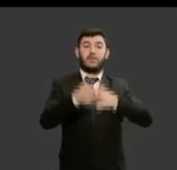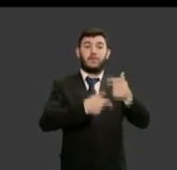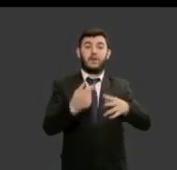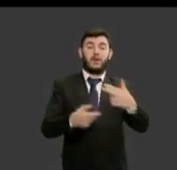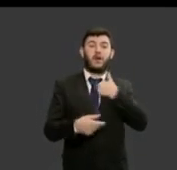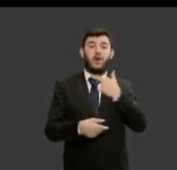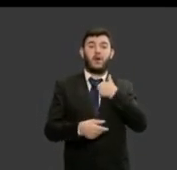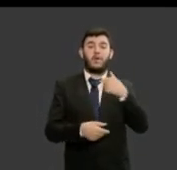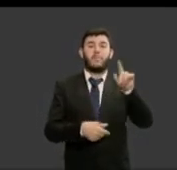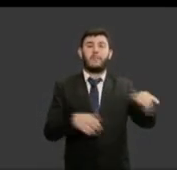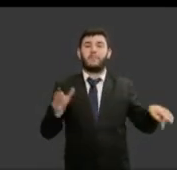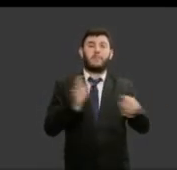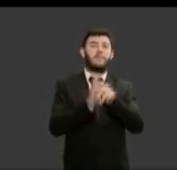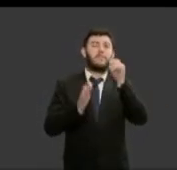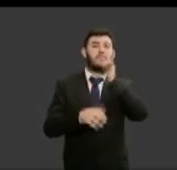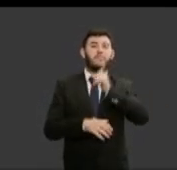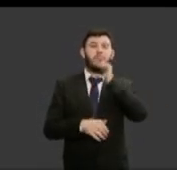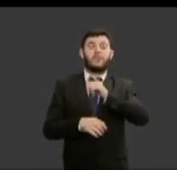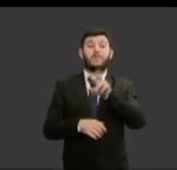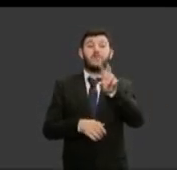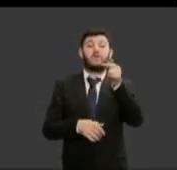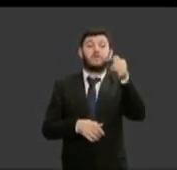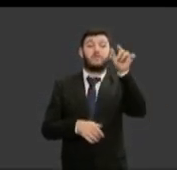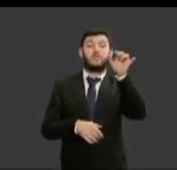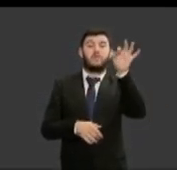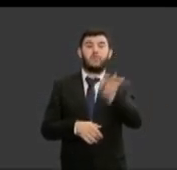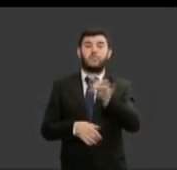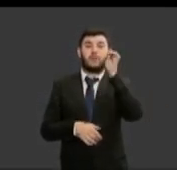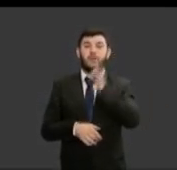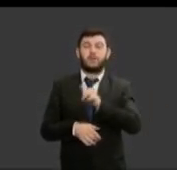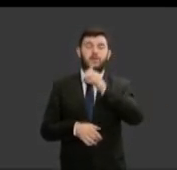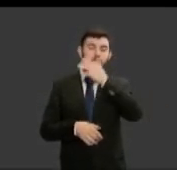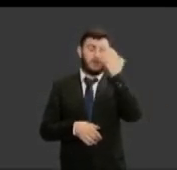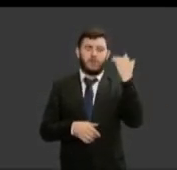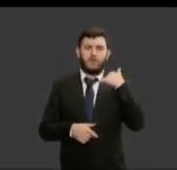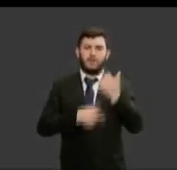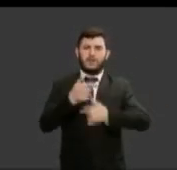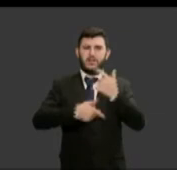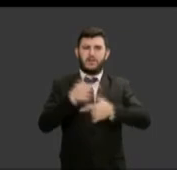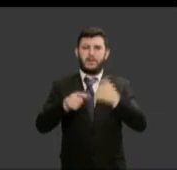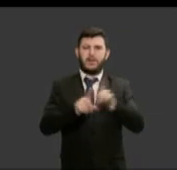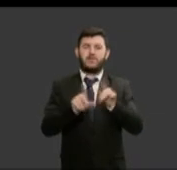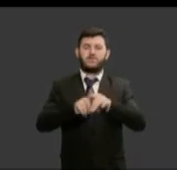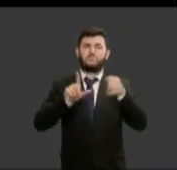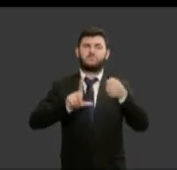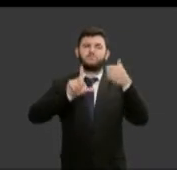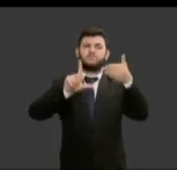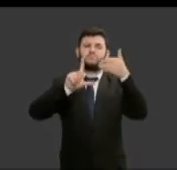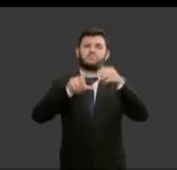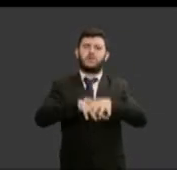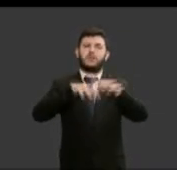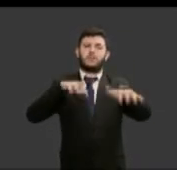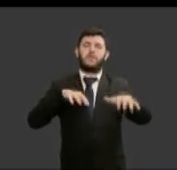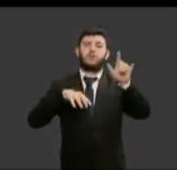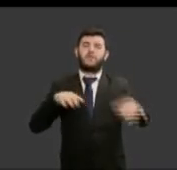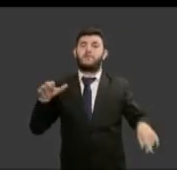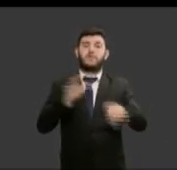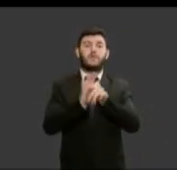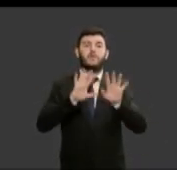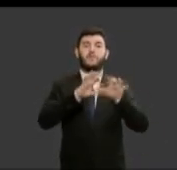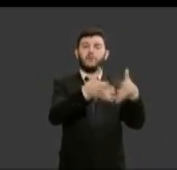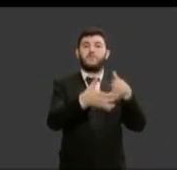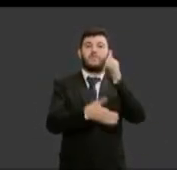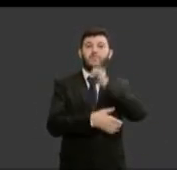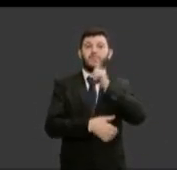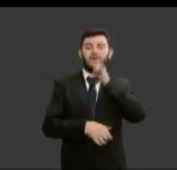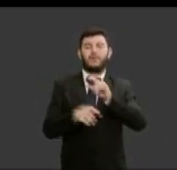57% dos trabalhadores em trabalho remoto durante a pandemia são mulheres e o Brasil é um dos 6